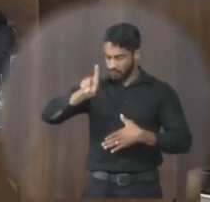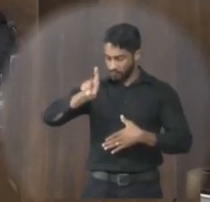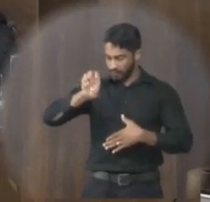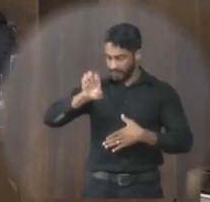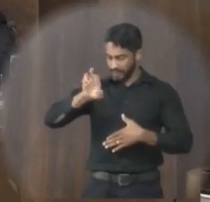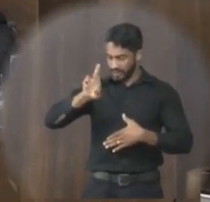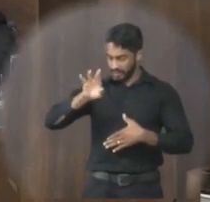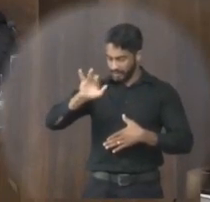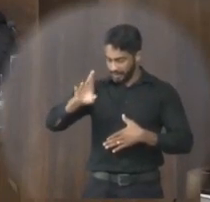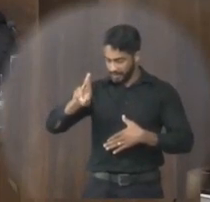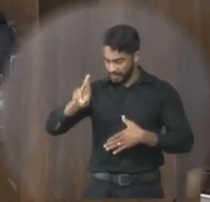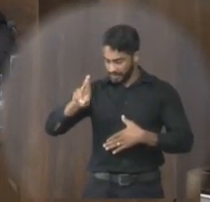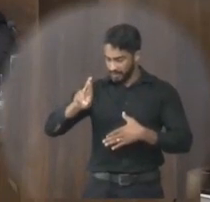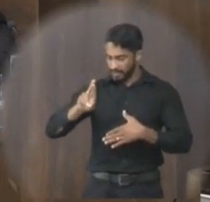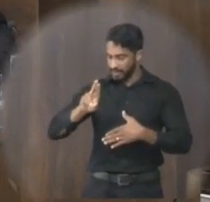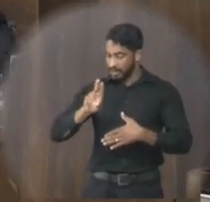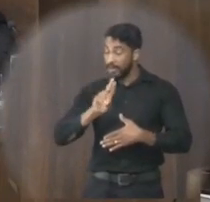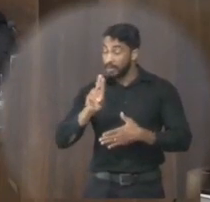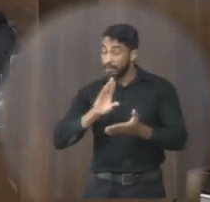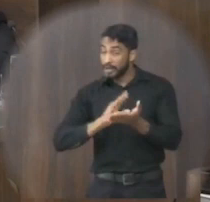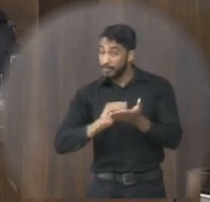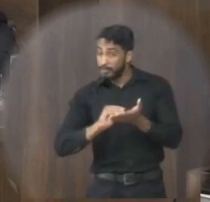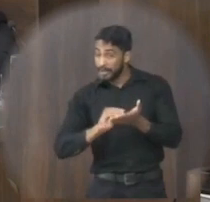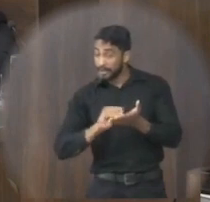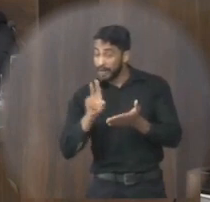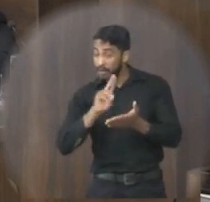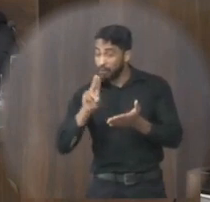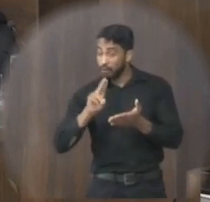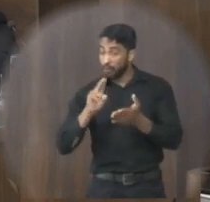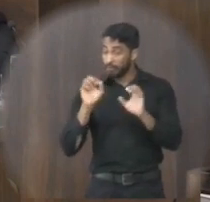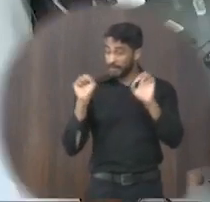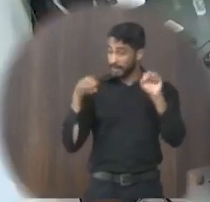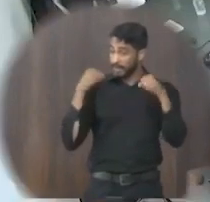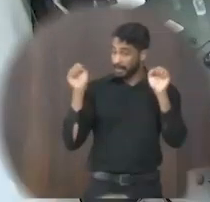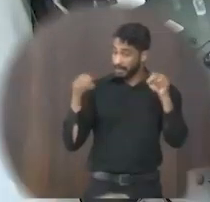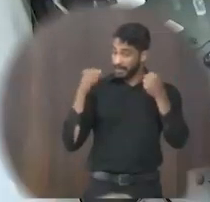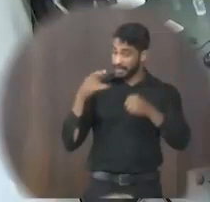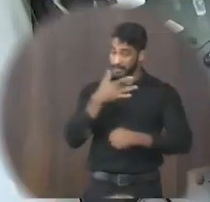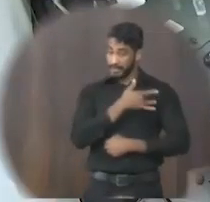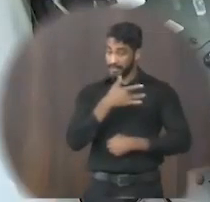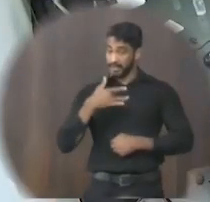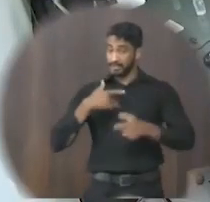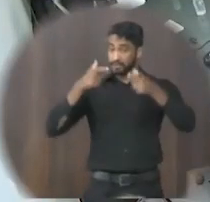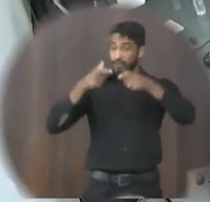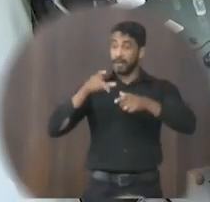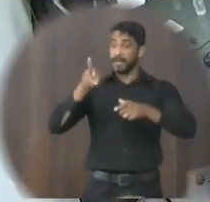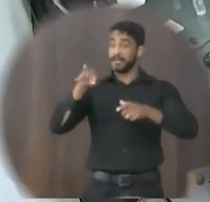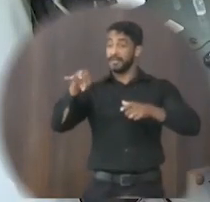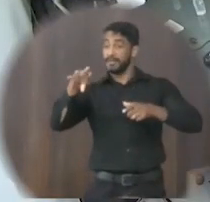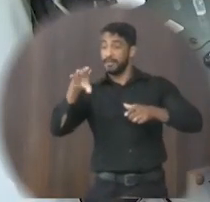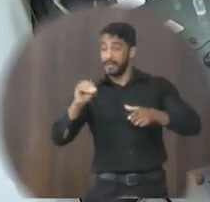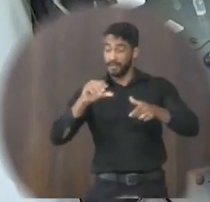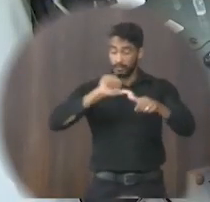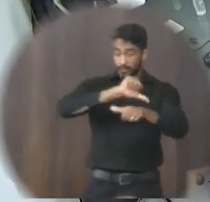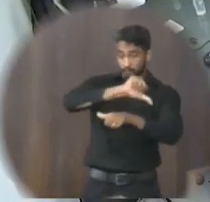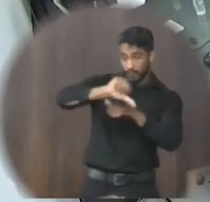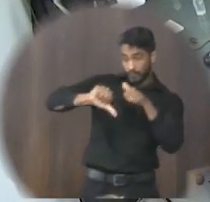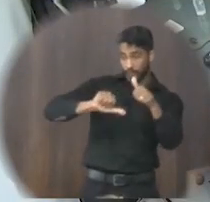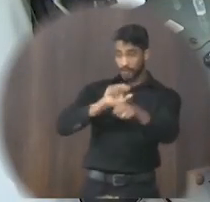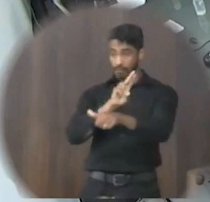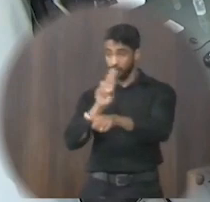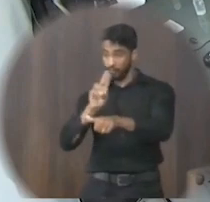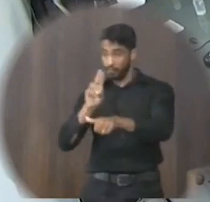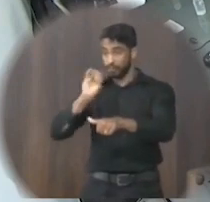Ementa Da denominação Da academia da saúde Do bairro Ribeirão do Ouro Para academia da saúde